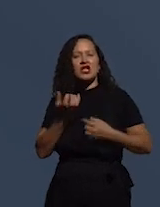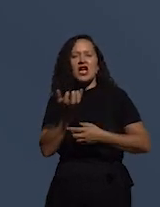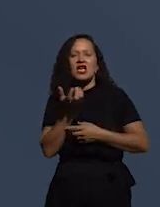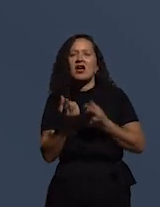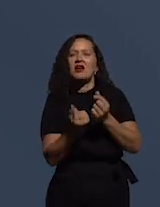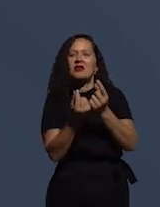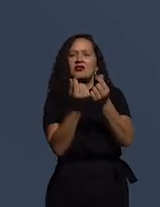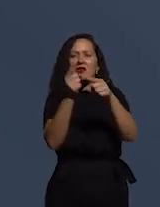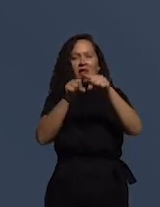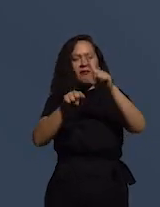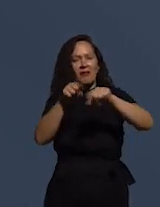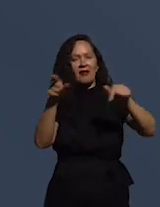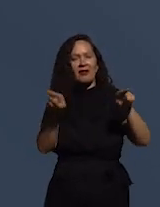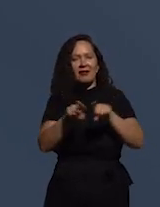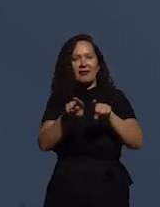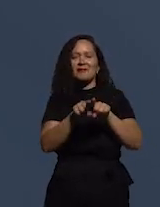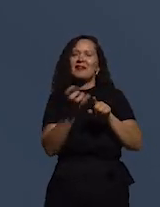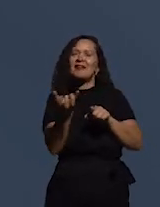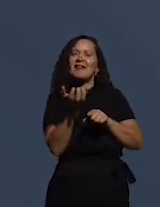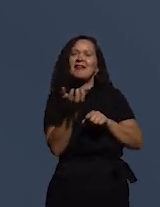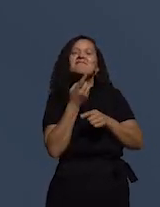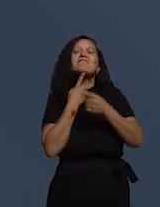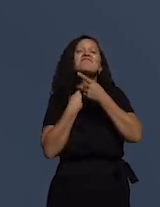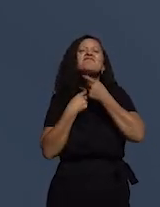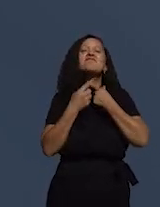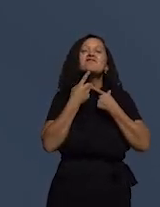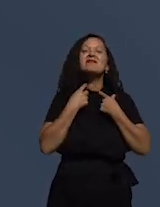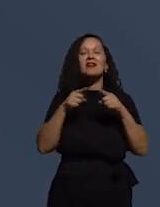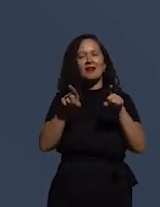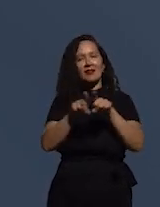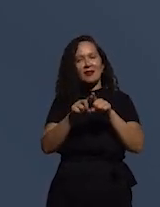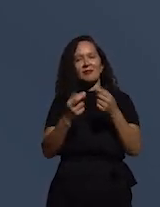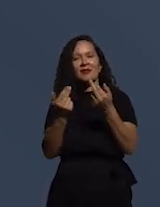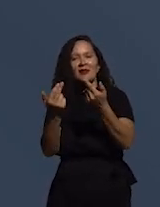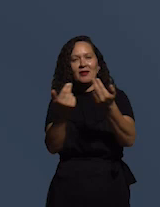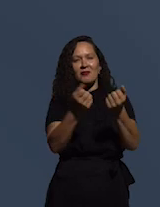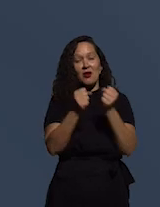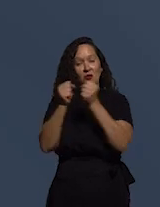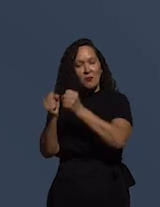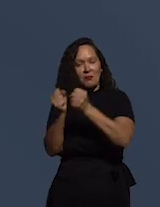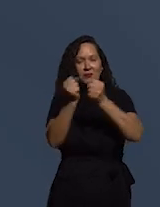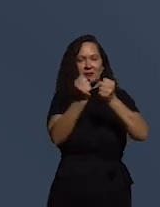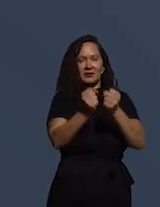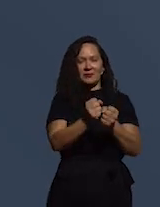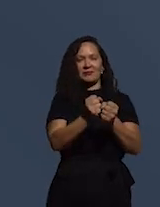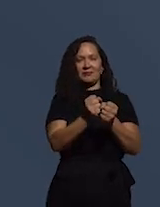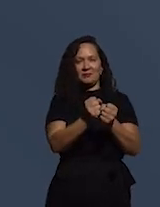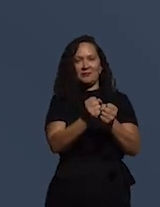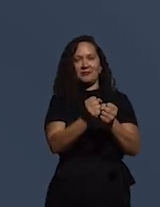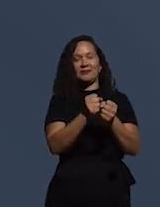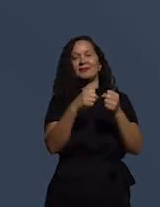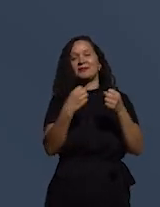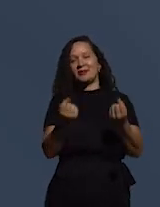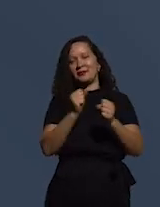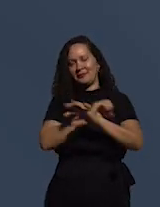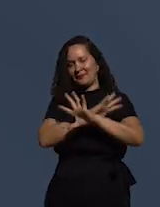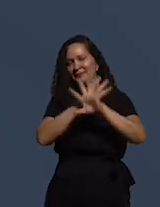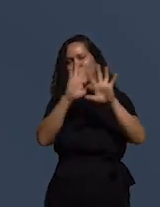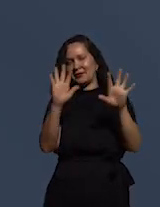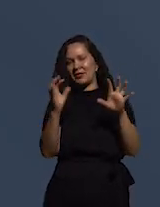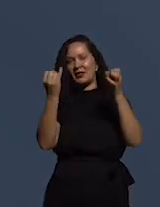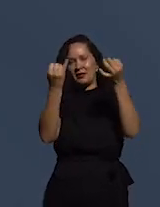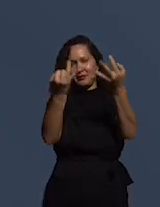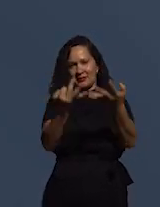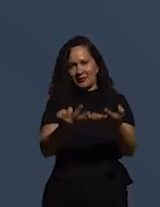materiais, bem como o desejo de poder. Essa constatação, de